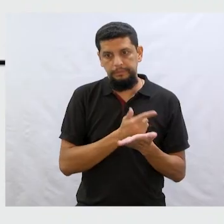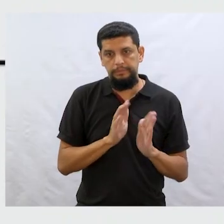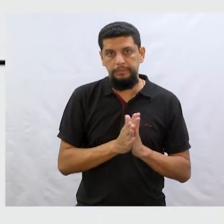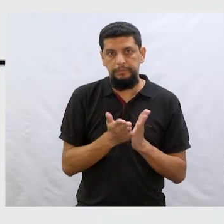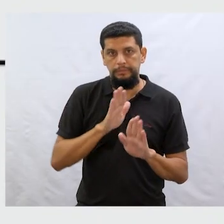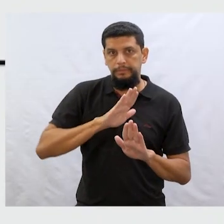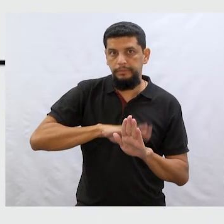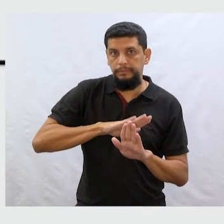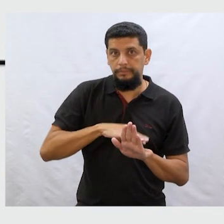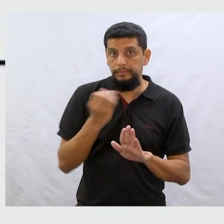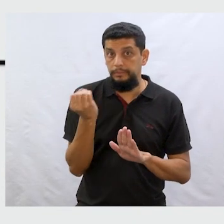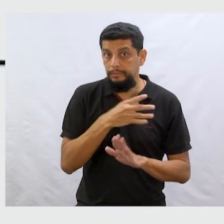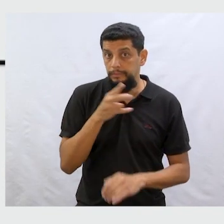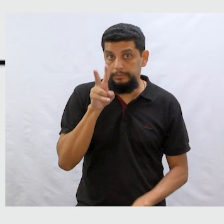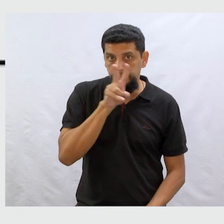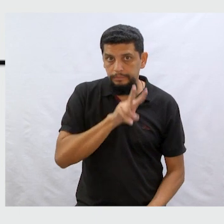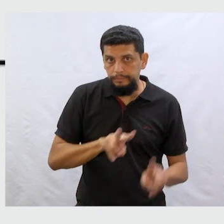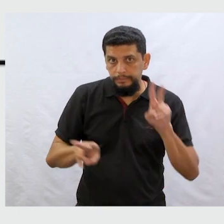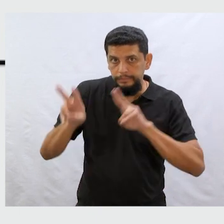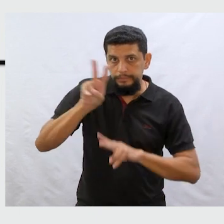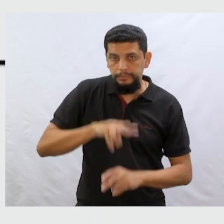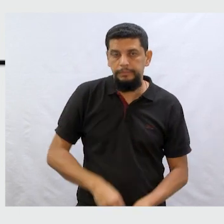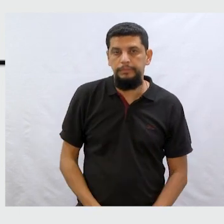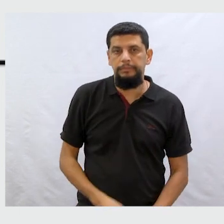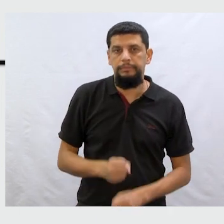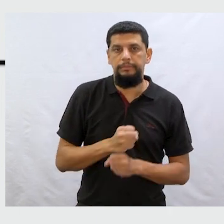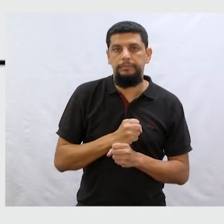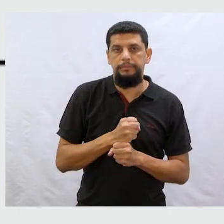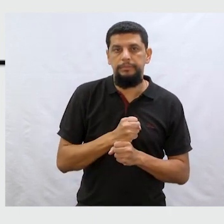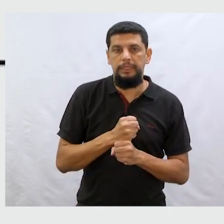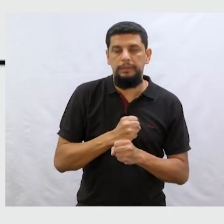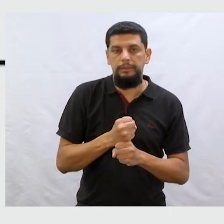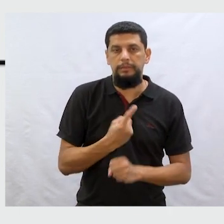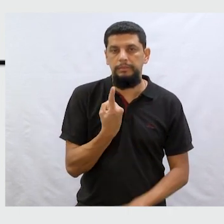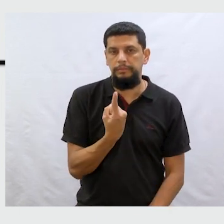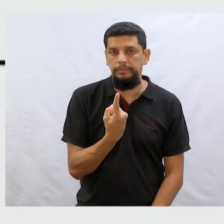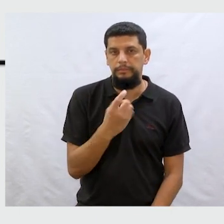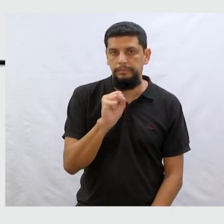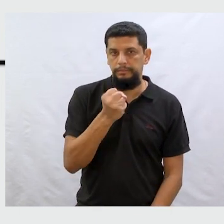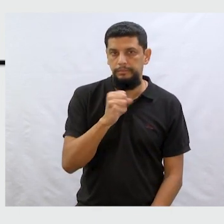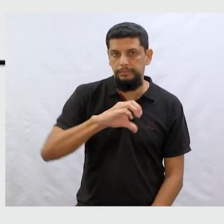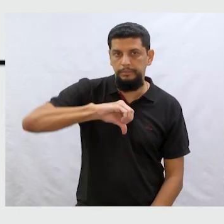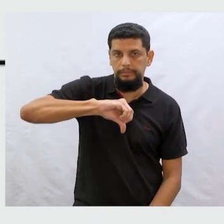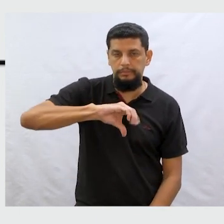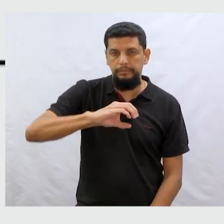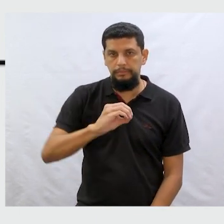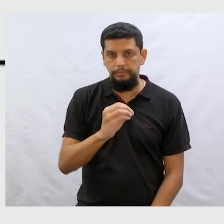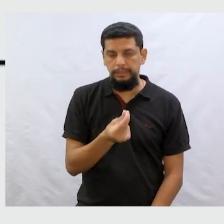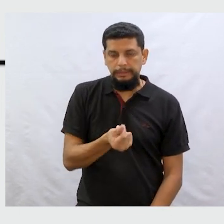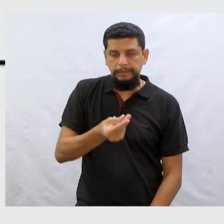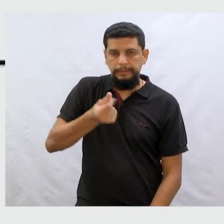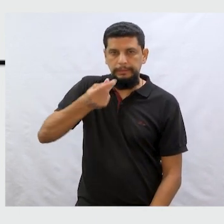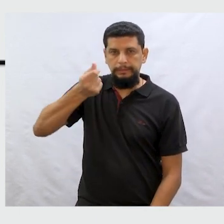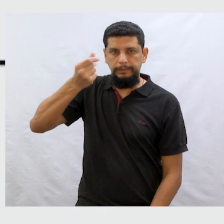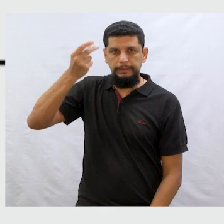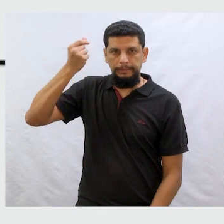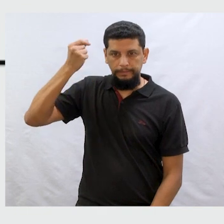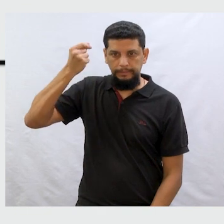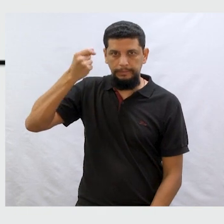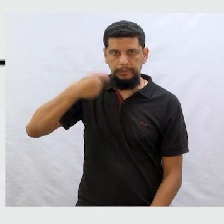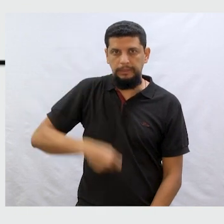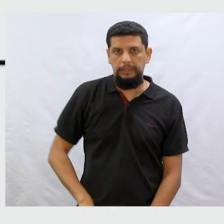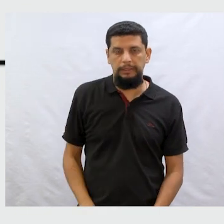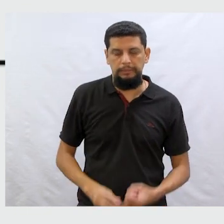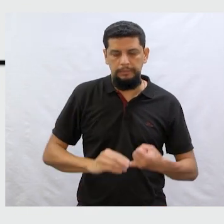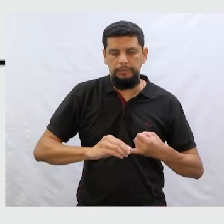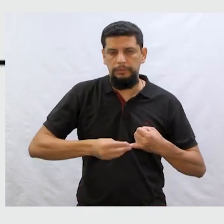É uma capa nova, na verdade, que vocês estão vendo. Mas é uma obra de 1890. Gente, olha quanto tempo faz que a história do João e o Pé de Feijão